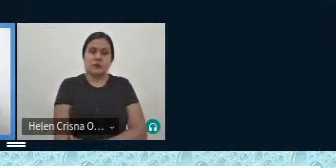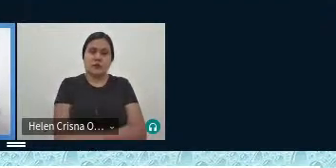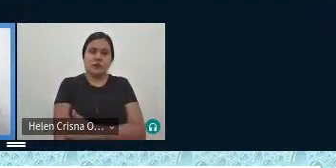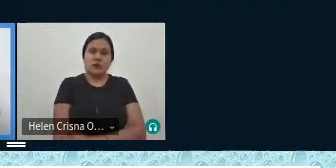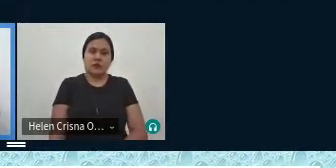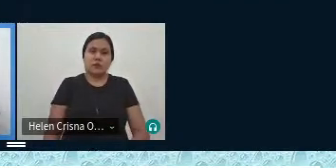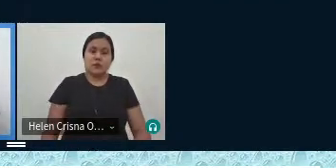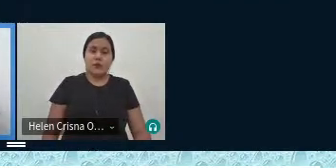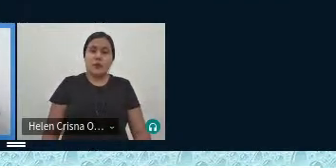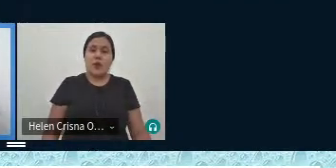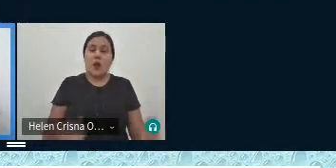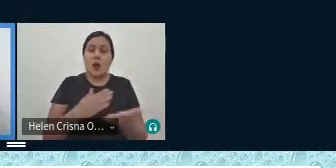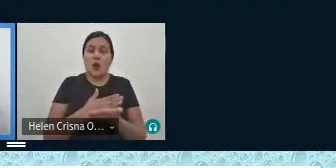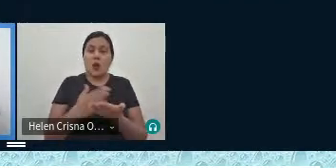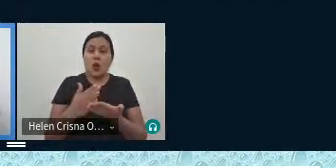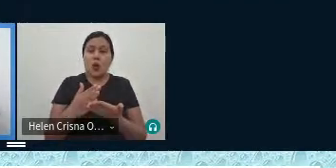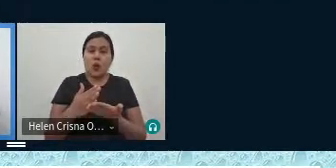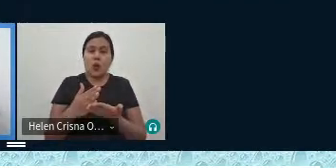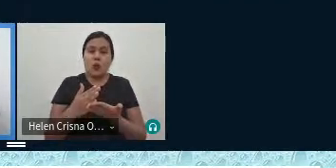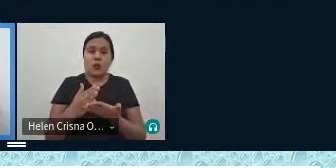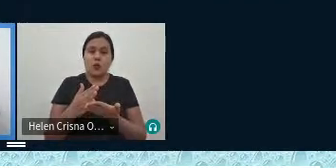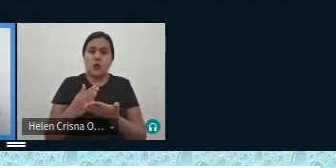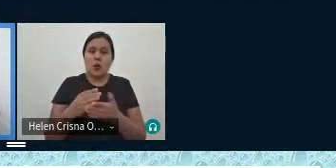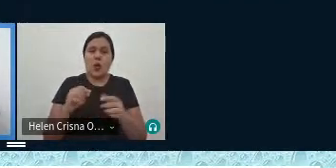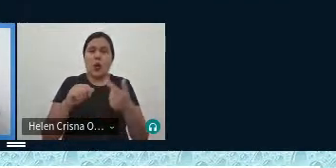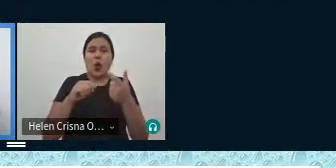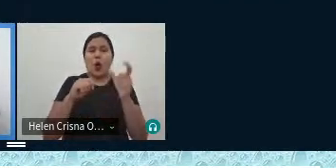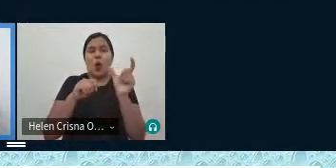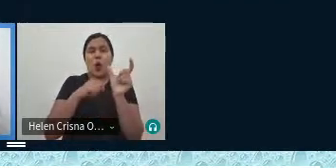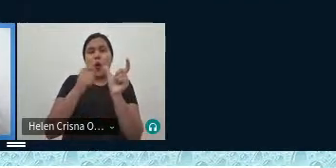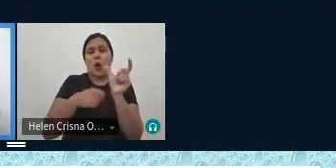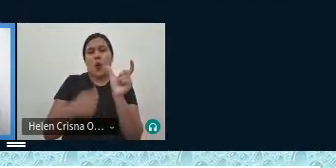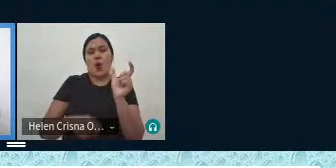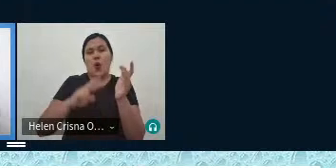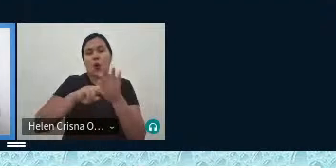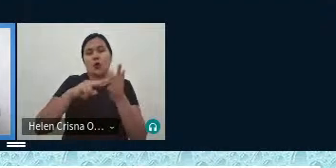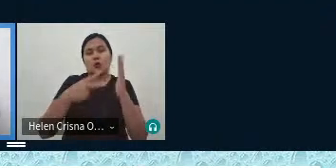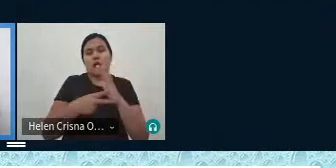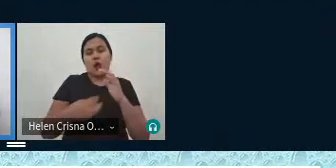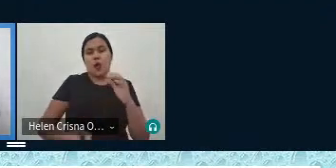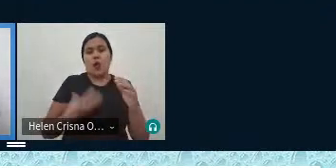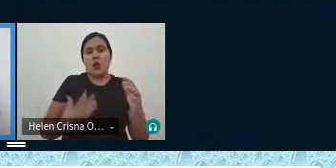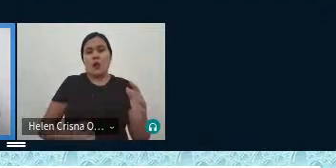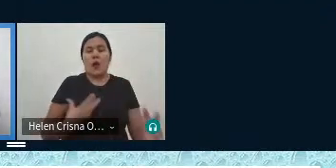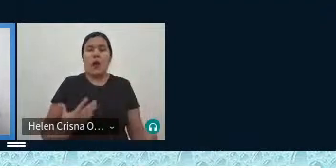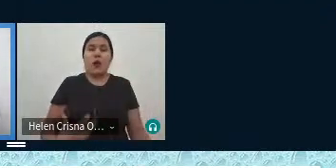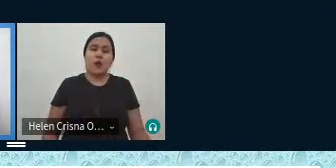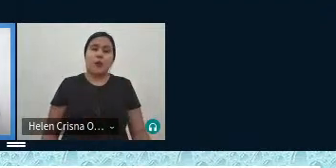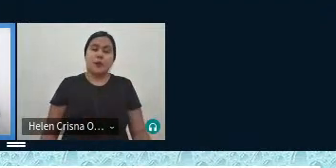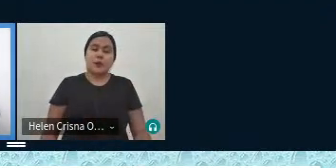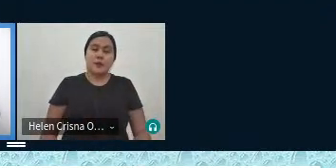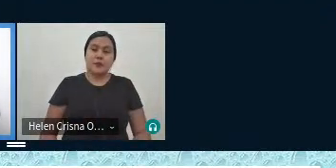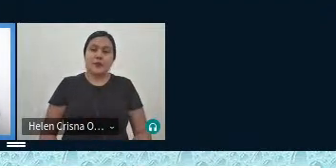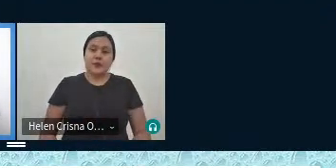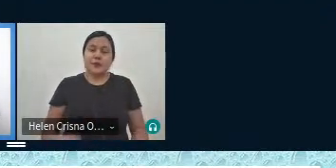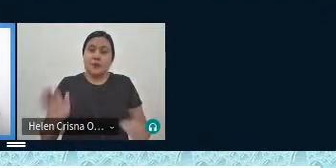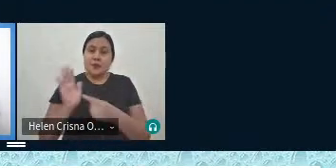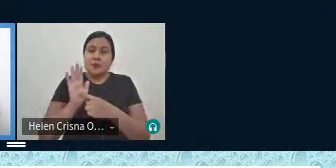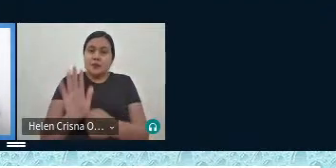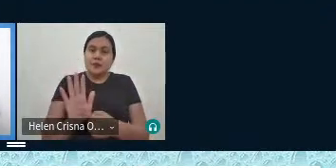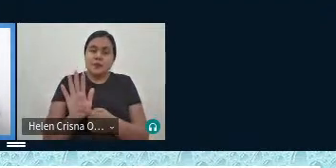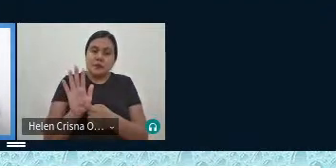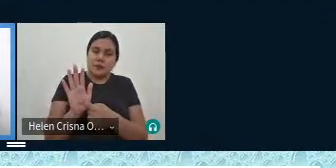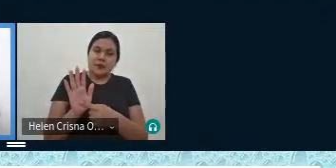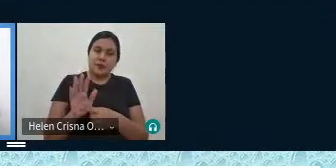e aí começa o glossário dos significados poéticos e eu disse a vocês que eles apresentam